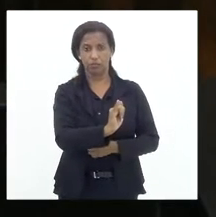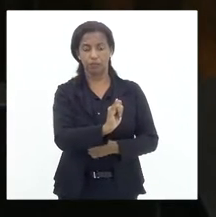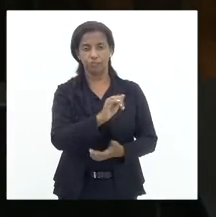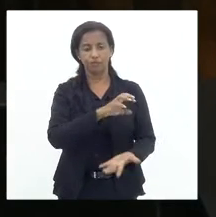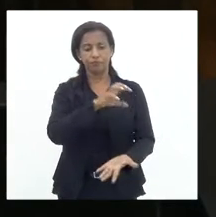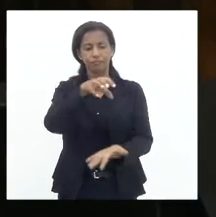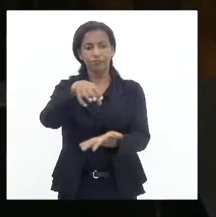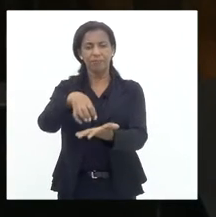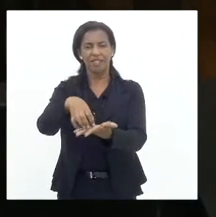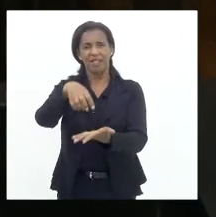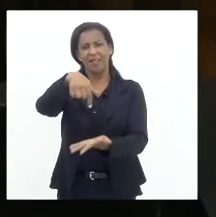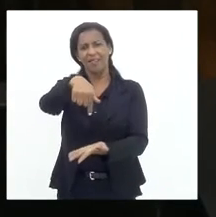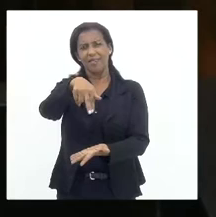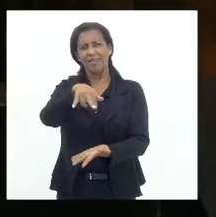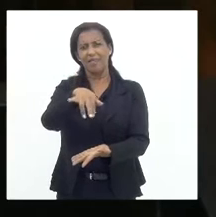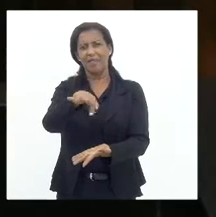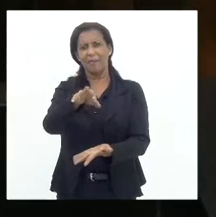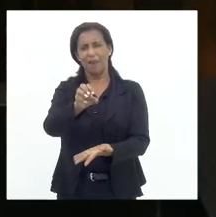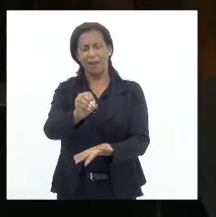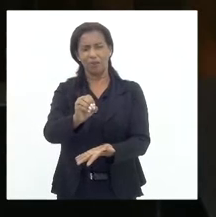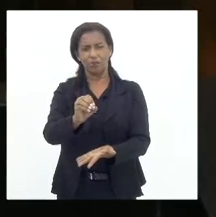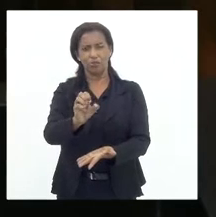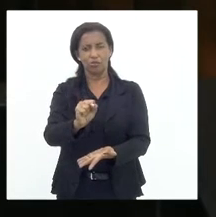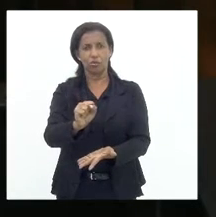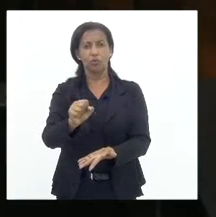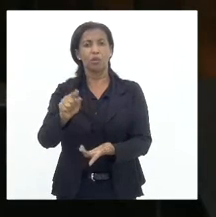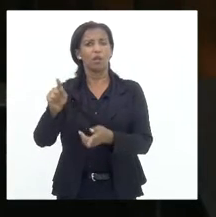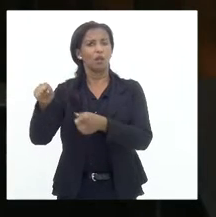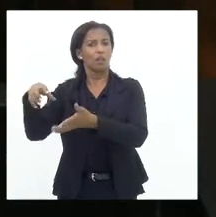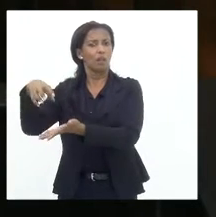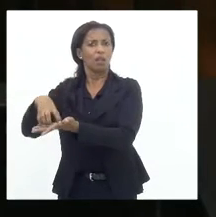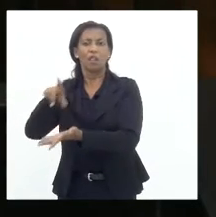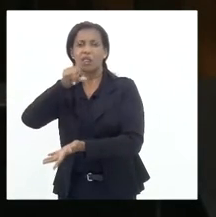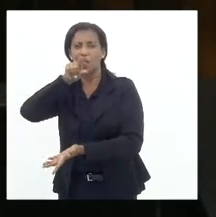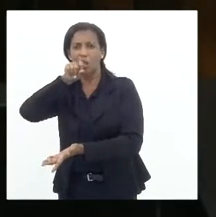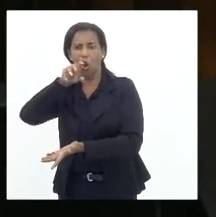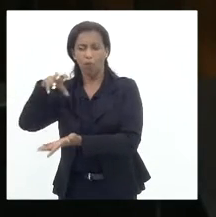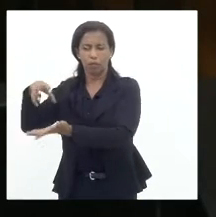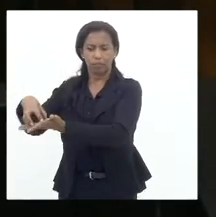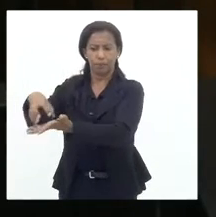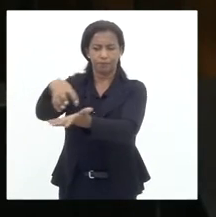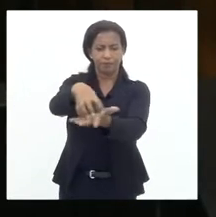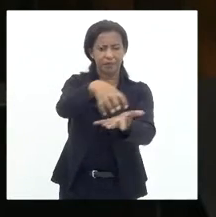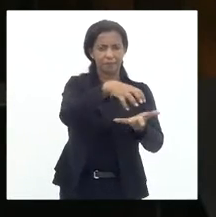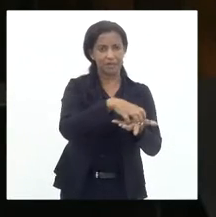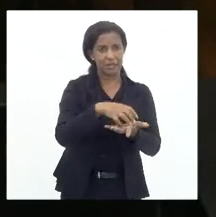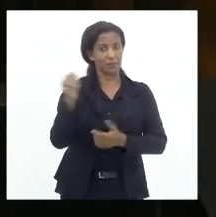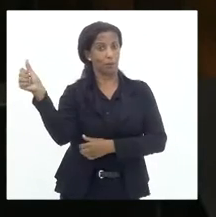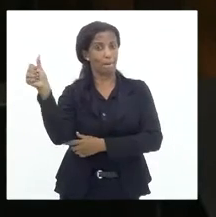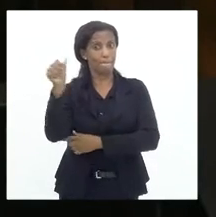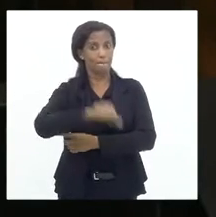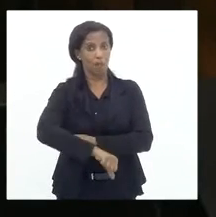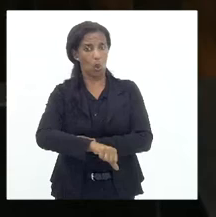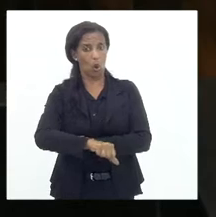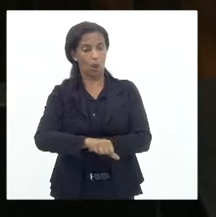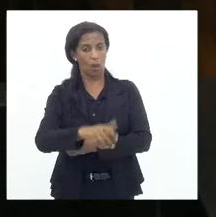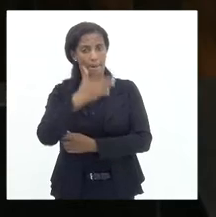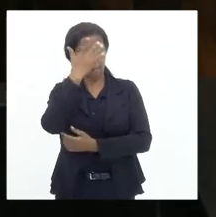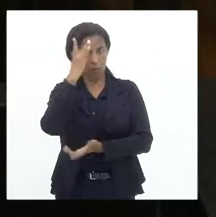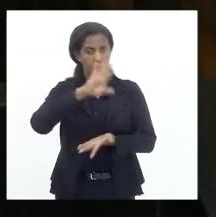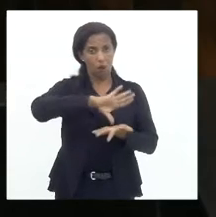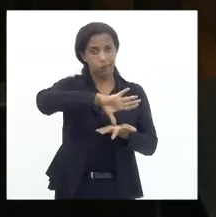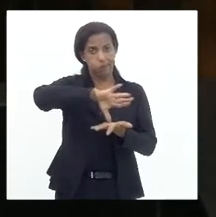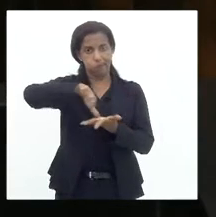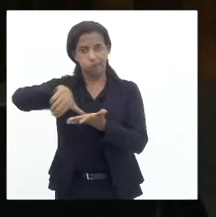queimados, e, salvo engano, Nilópolis. São os aspectos mais críticos que ele mapeou